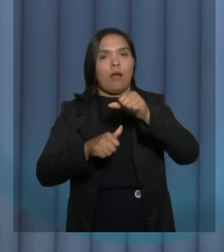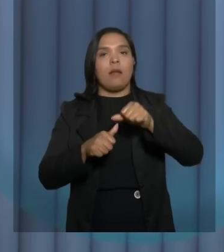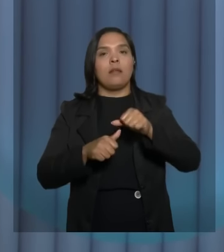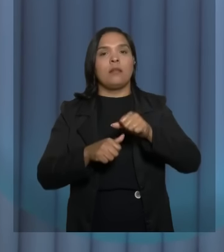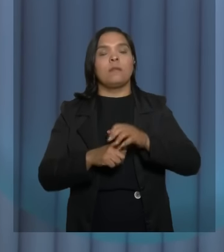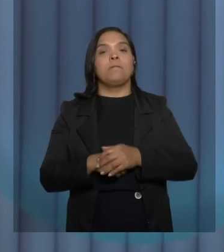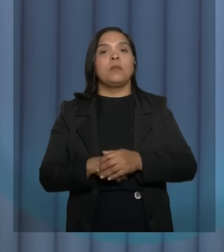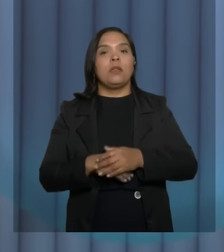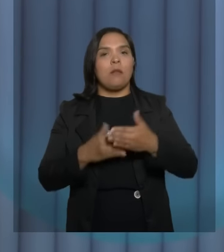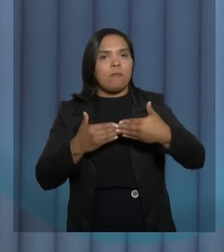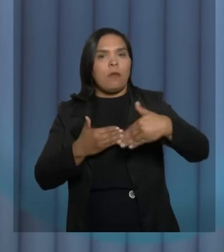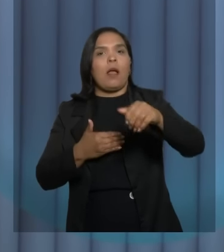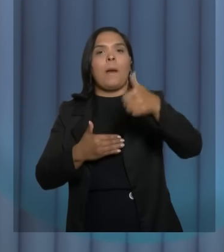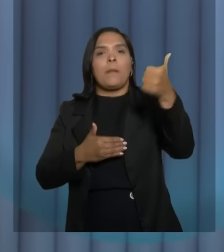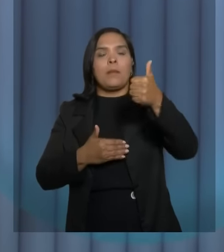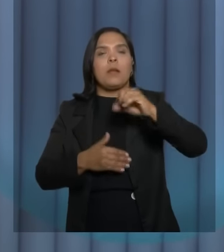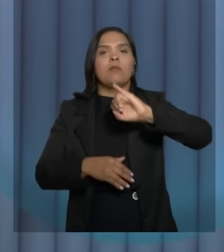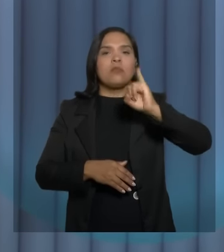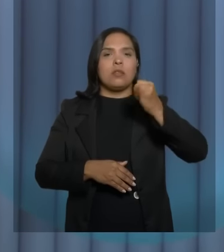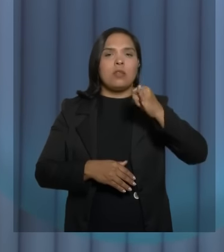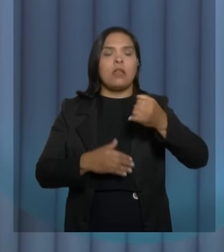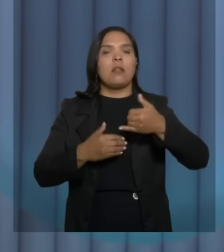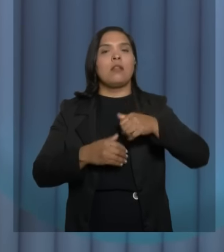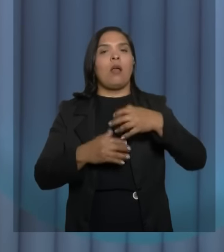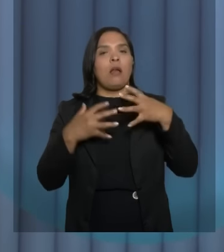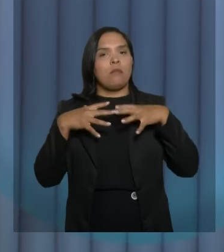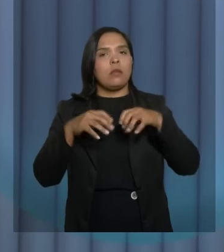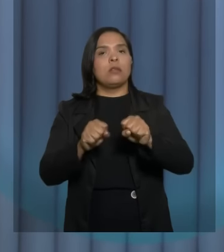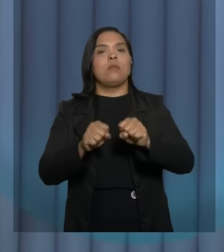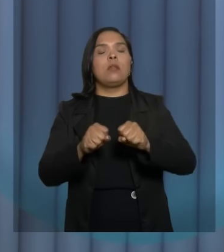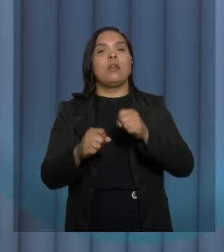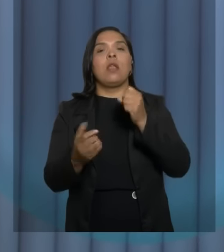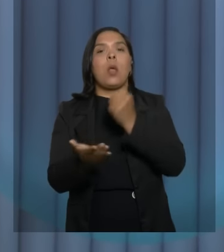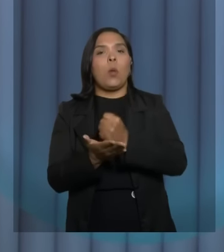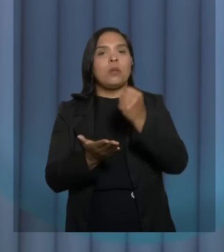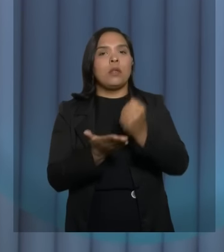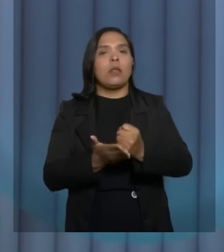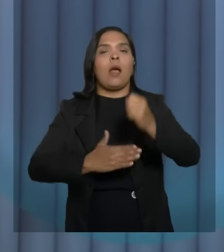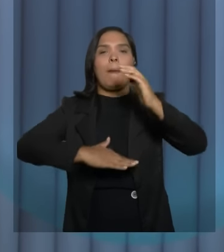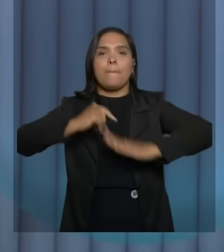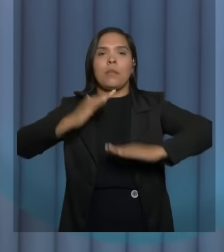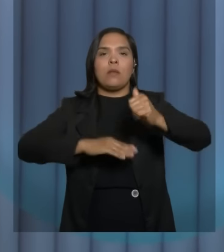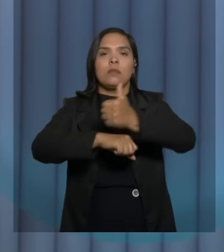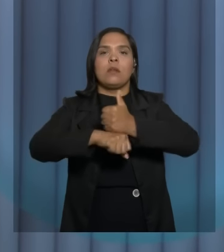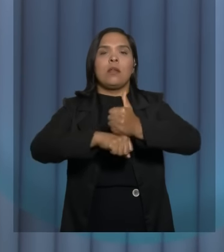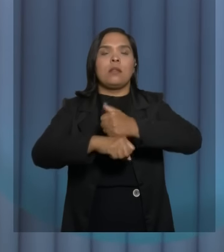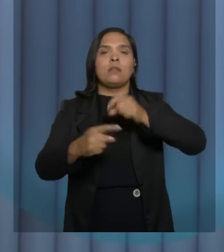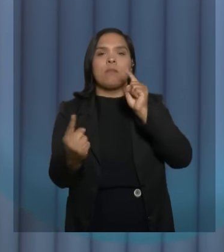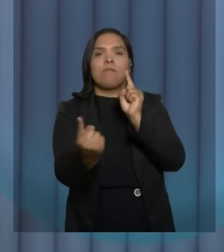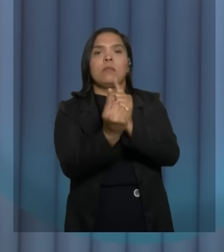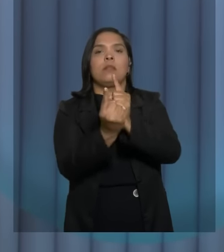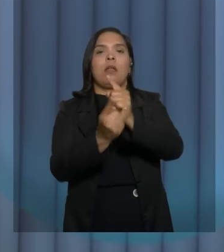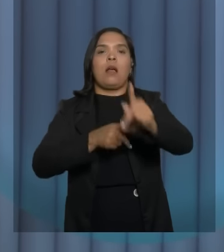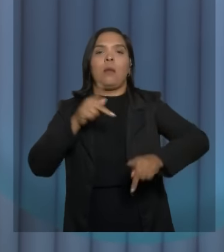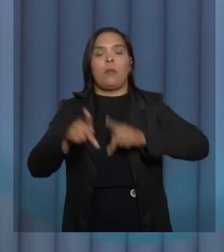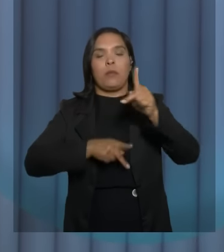a partir de 1º de janeiro que a gente vai assumir e vai contratar profissionais para poder atender a população. Eu estive